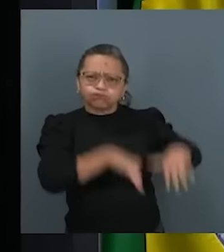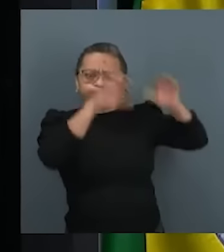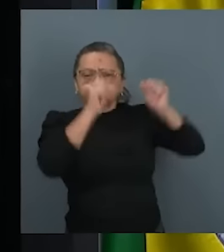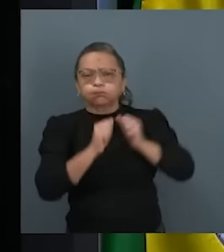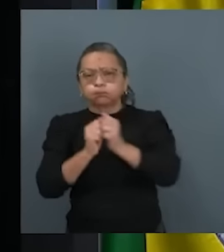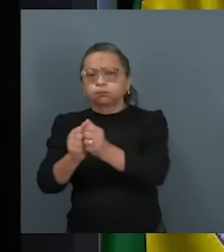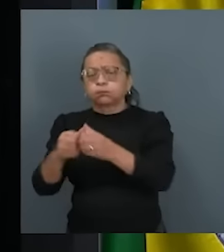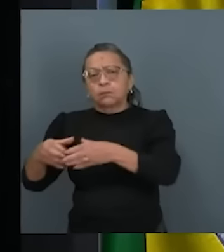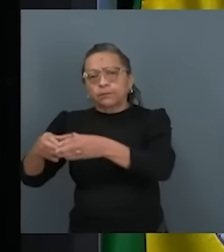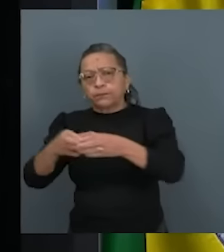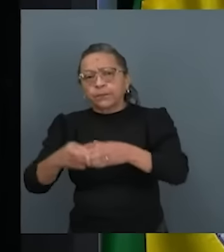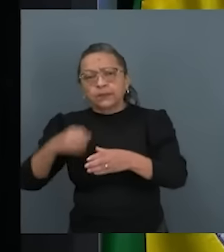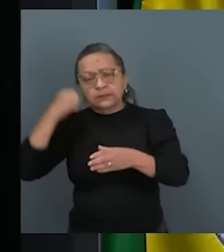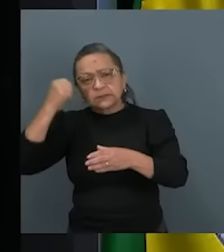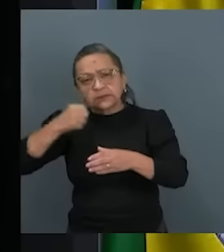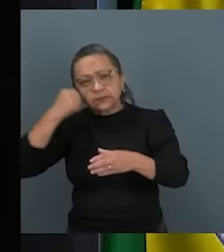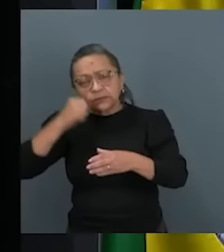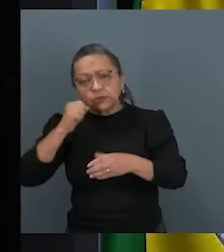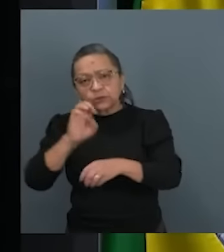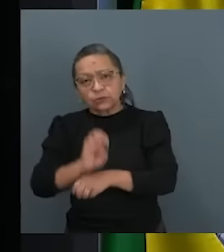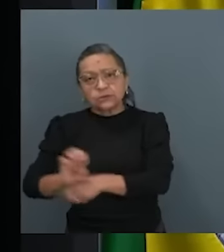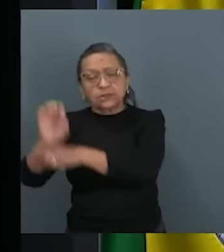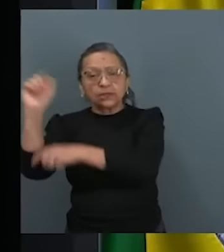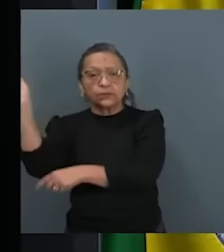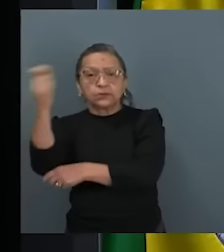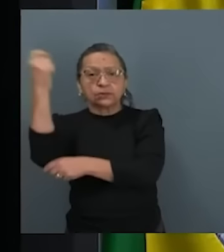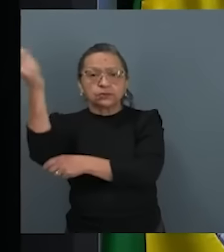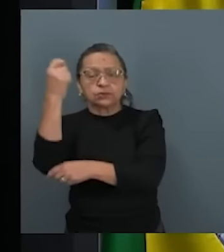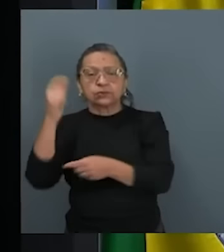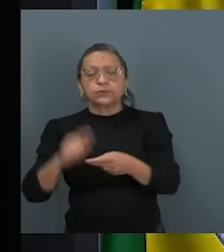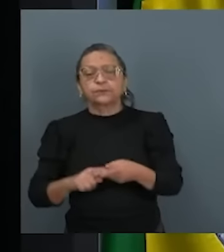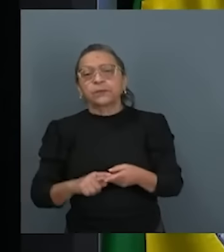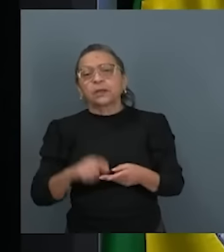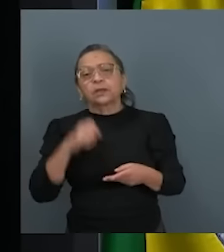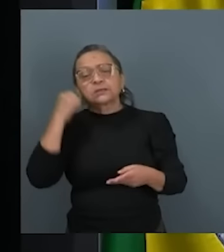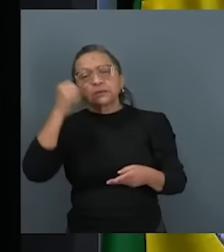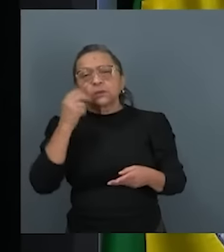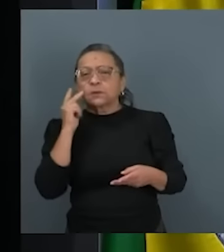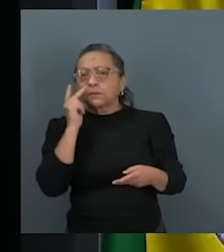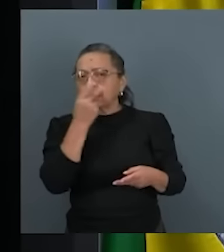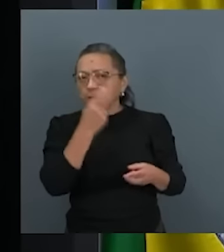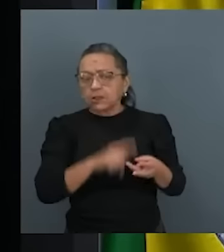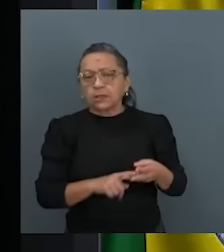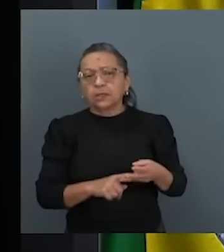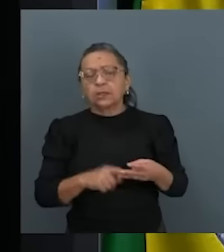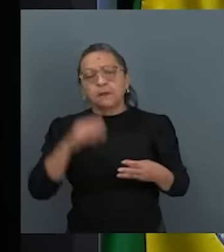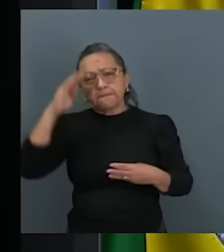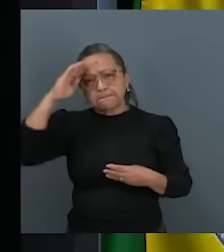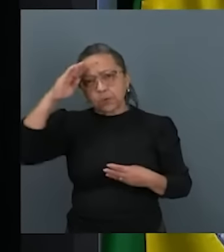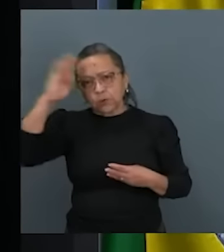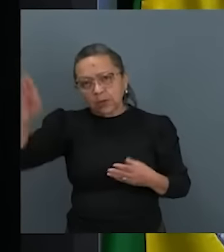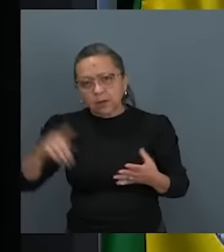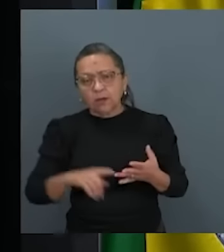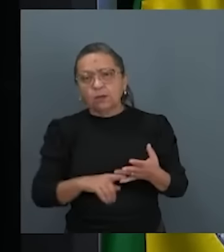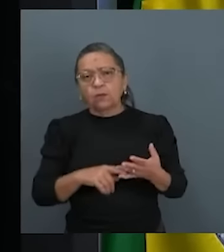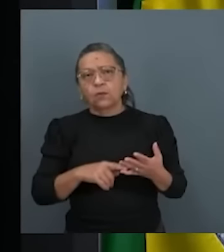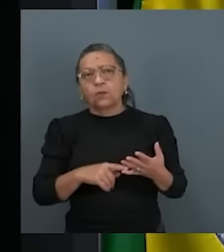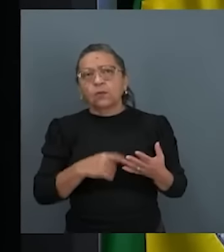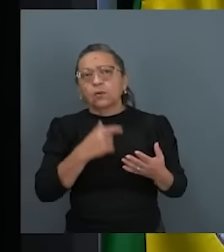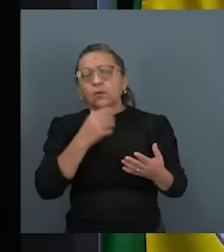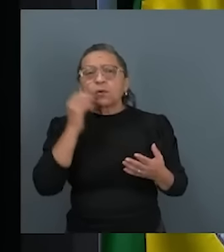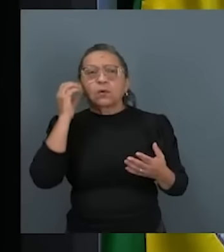senadores do Rio Grande do Sul, senador Paulo Paim, senador Mourão, senador